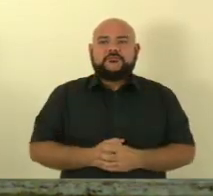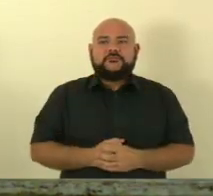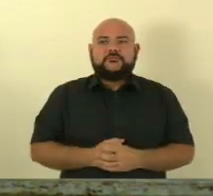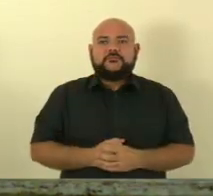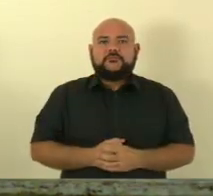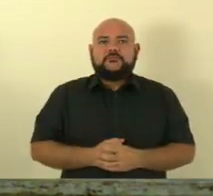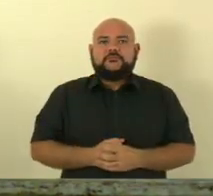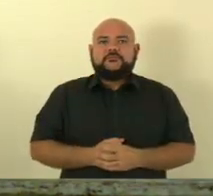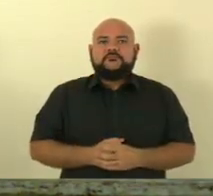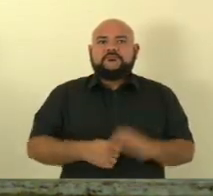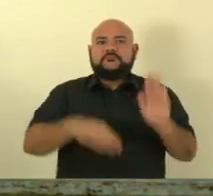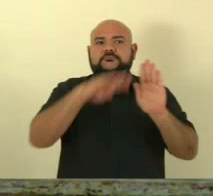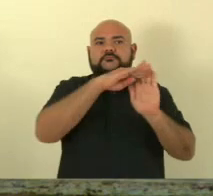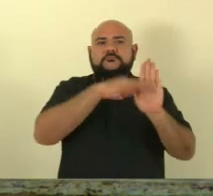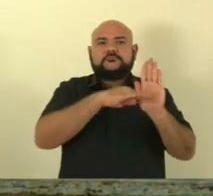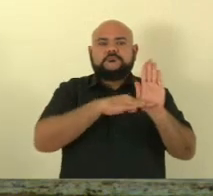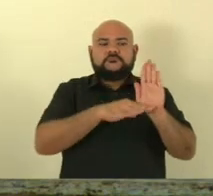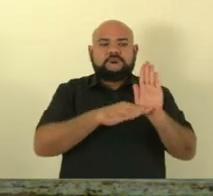Ordem do dia.